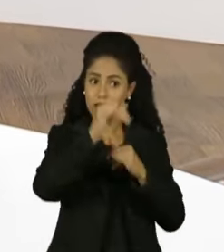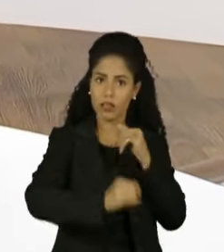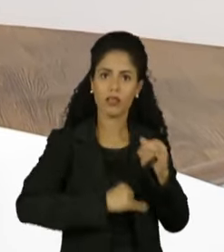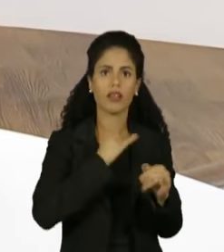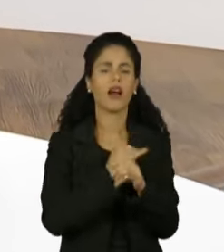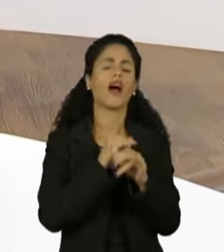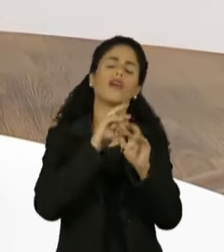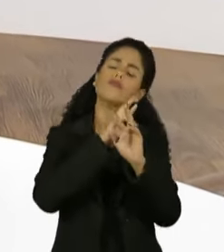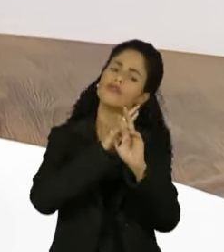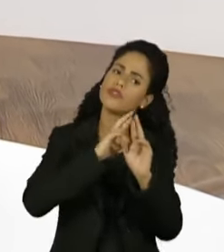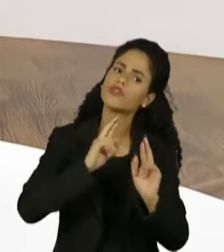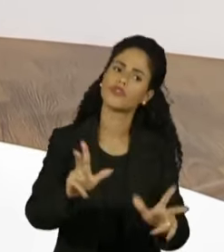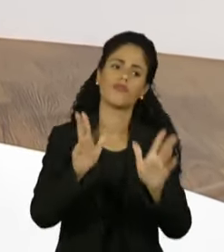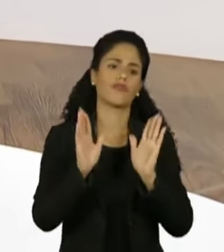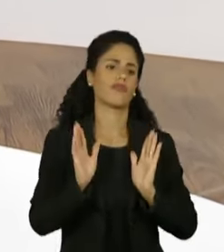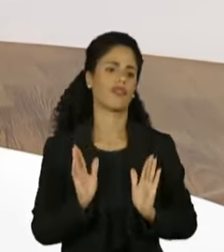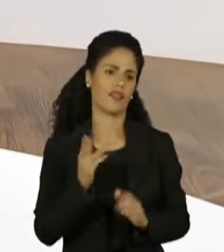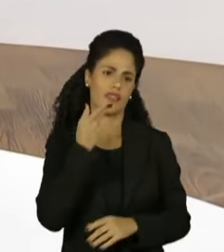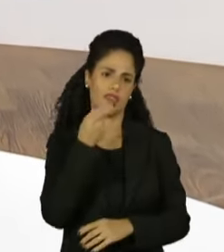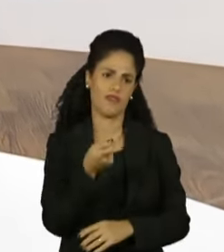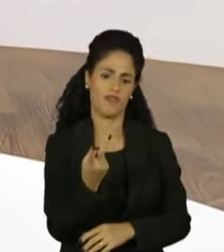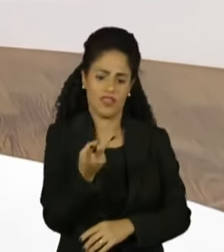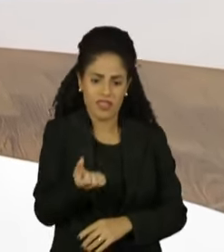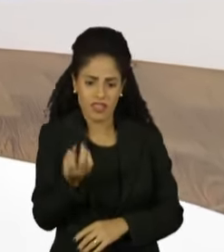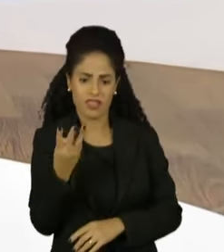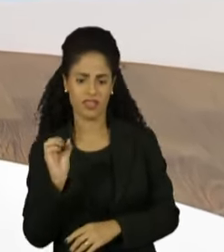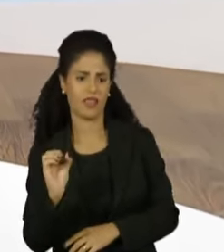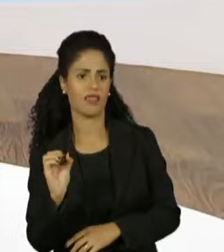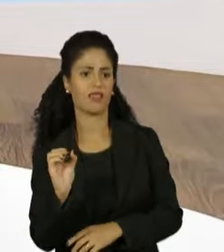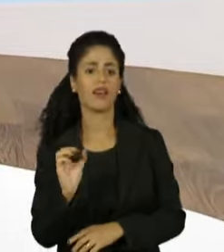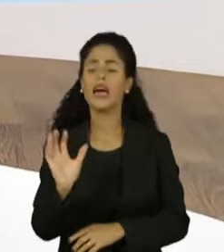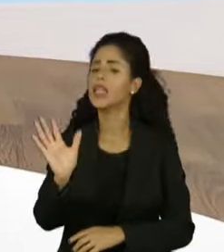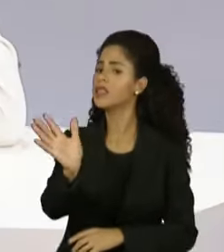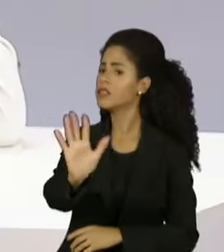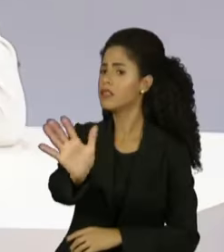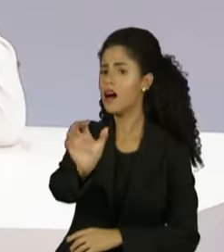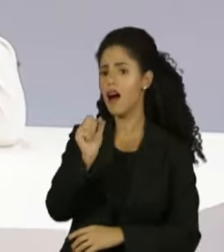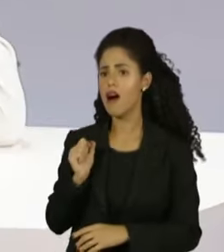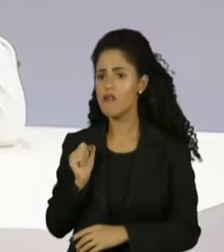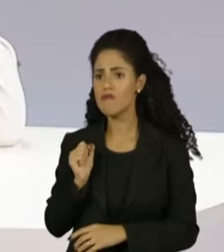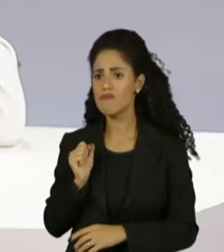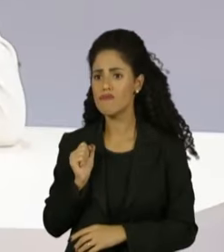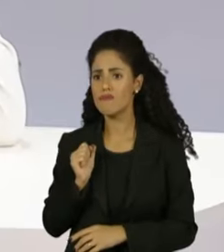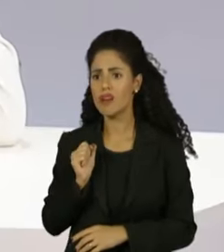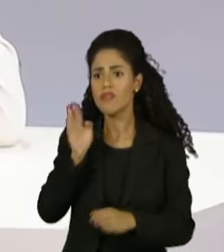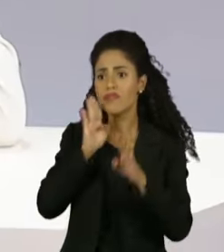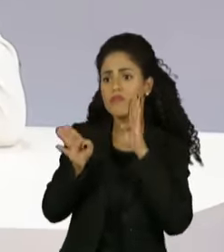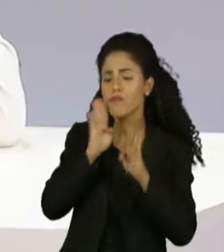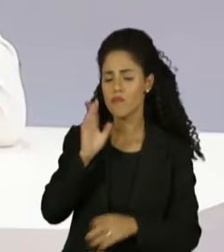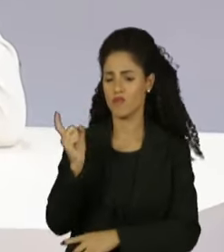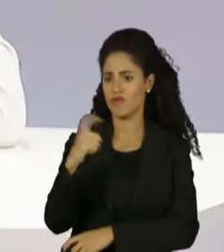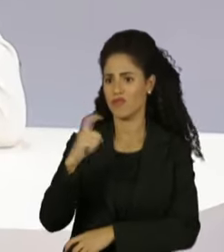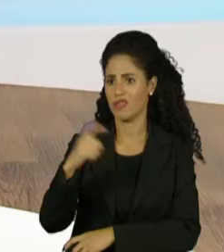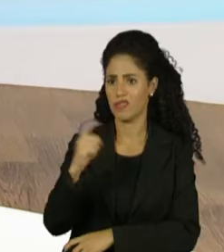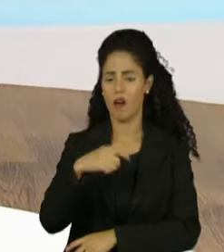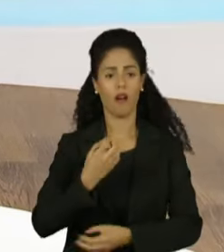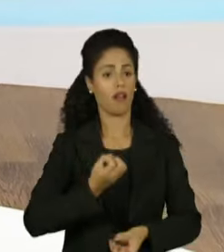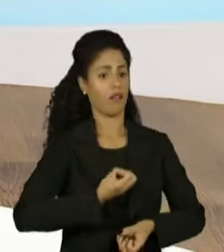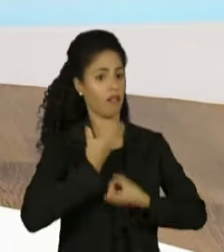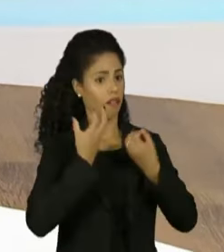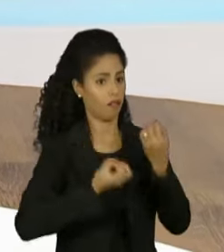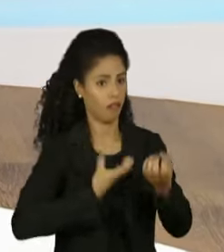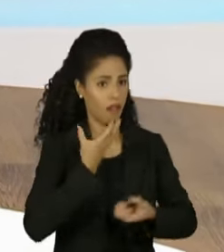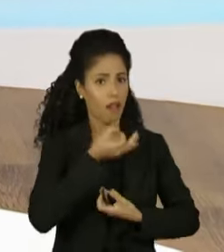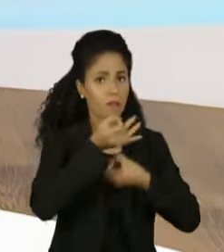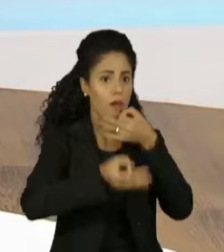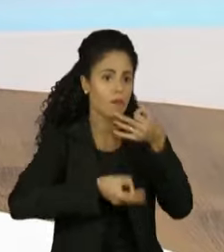completamente diferente do que está sendo colocado da 26, 30, que abrange como necessariamente, senadora. A está falando de Facebook, TikTok. a da liberdade de informação e de